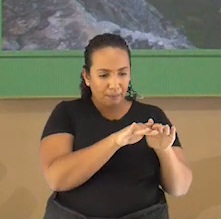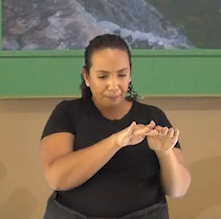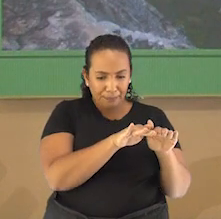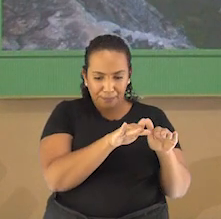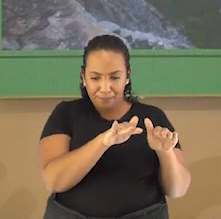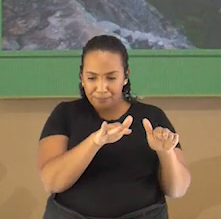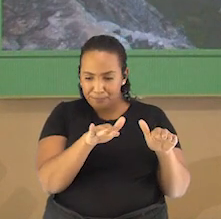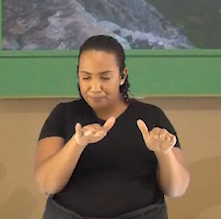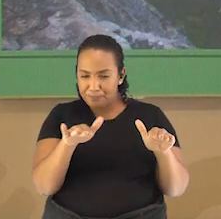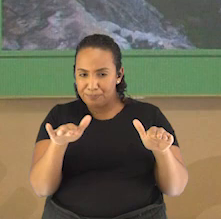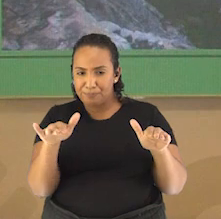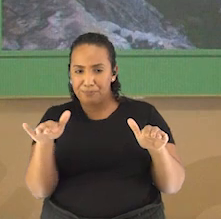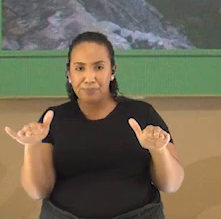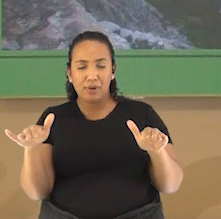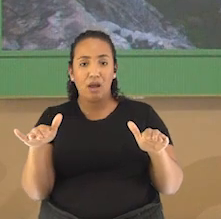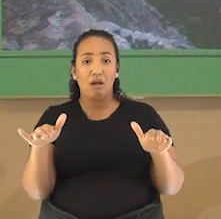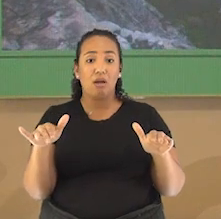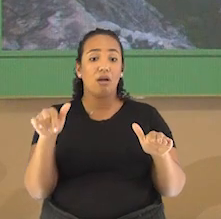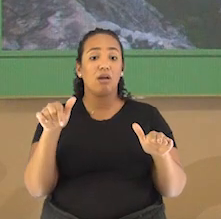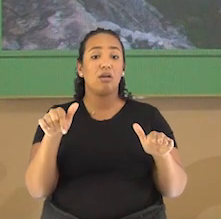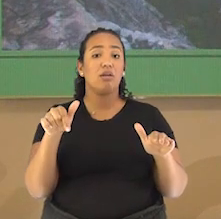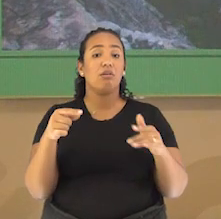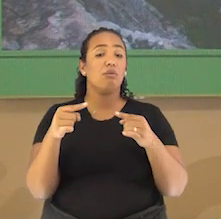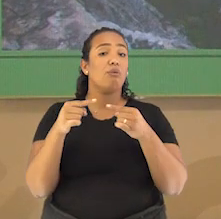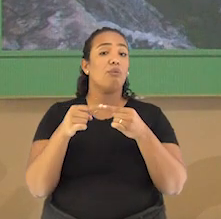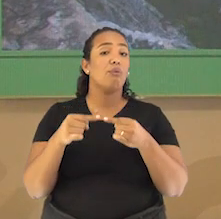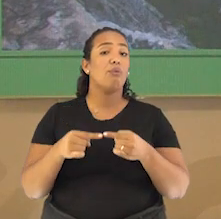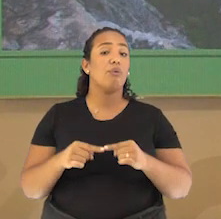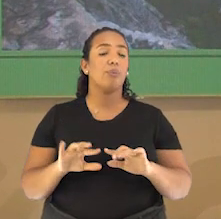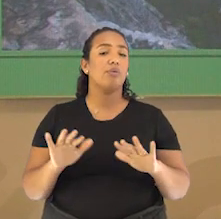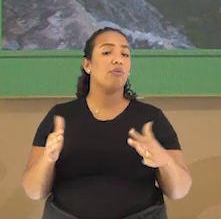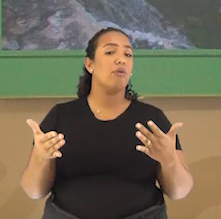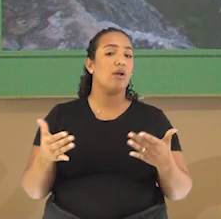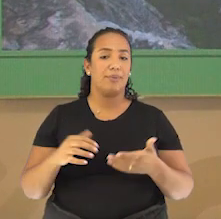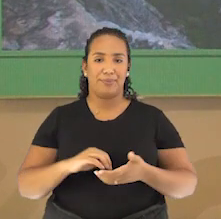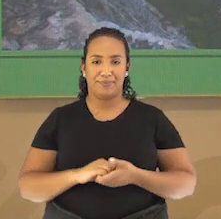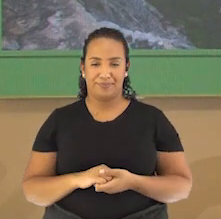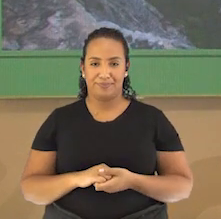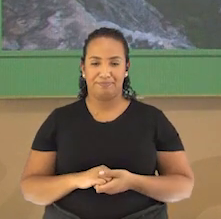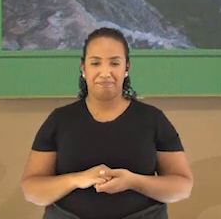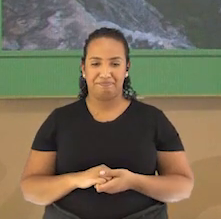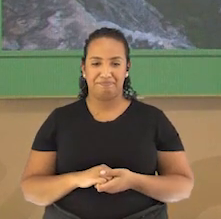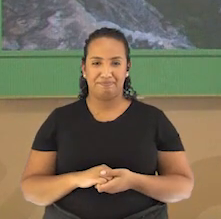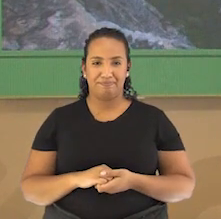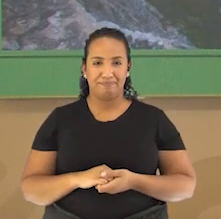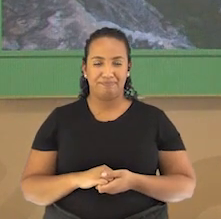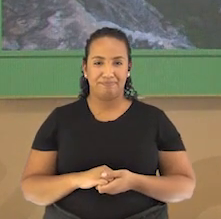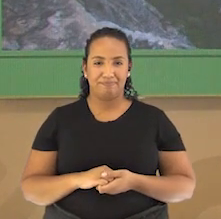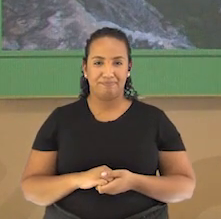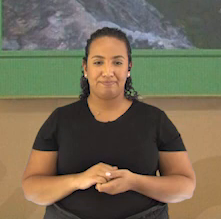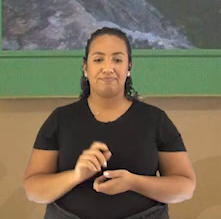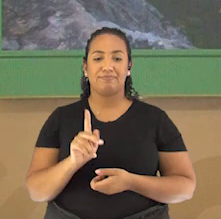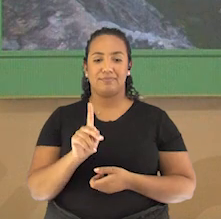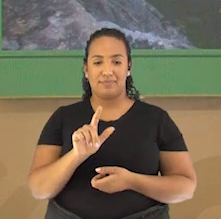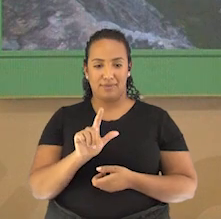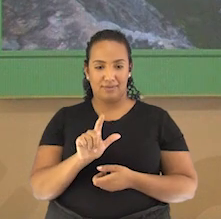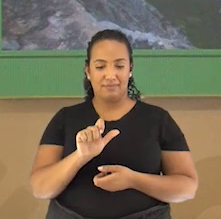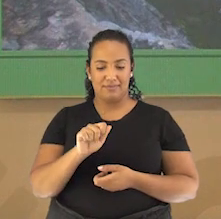região plana, mais reta ali, né? E a qual tipo de relevo nós podemos relacionar? A